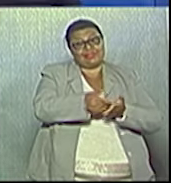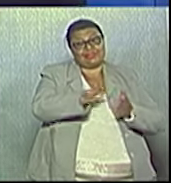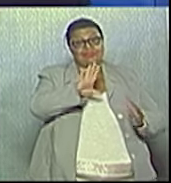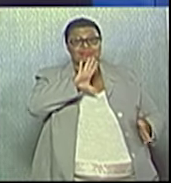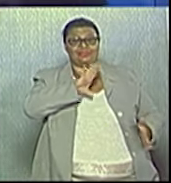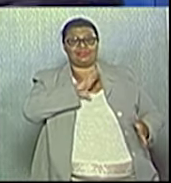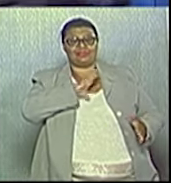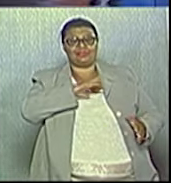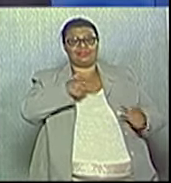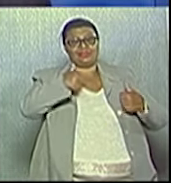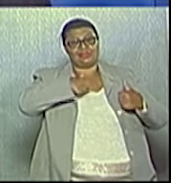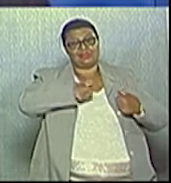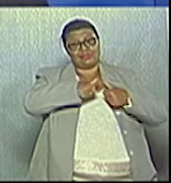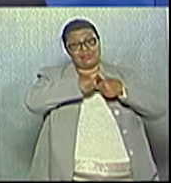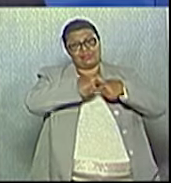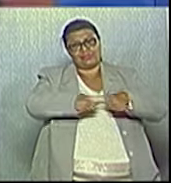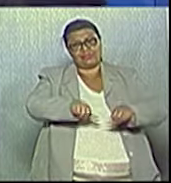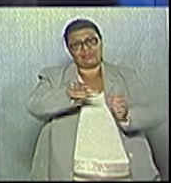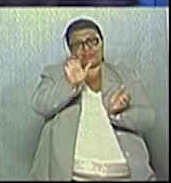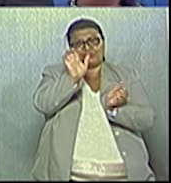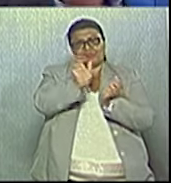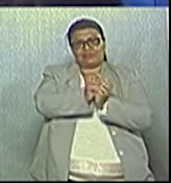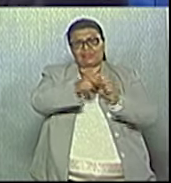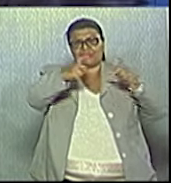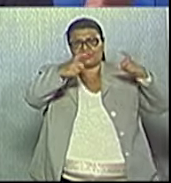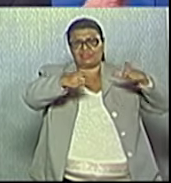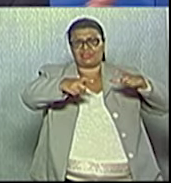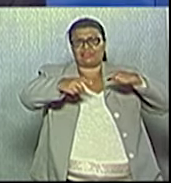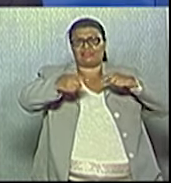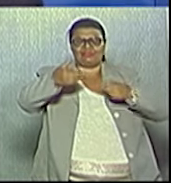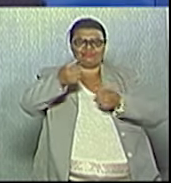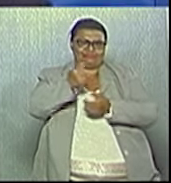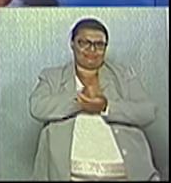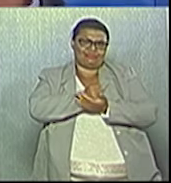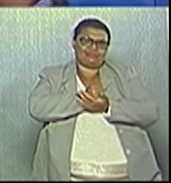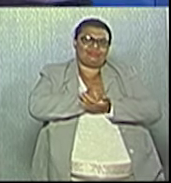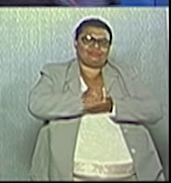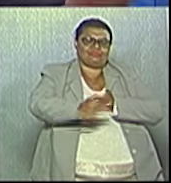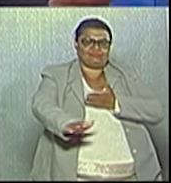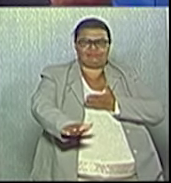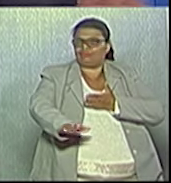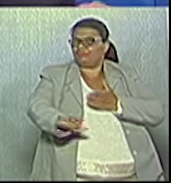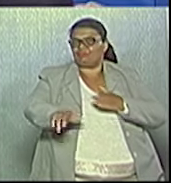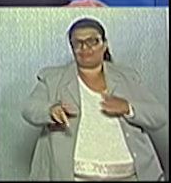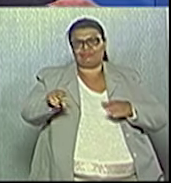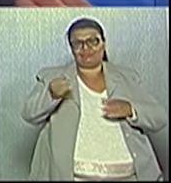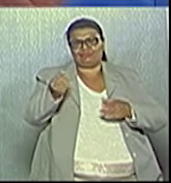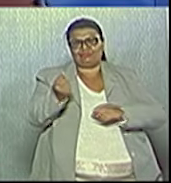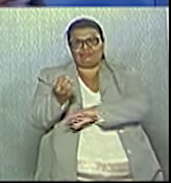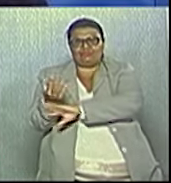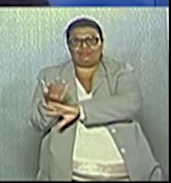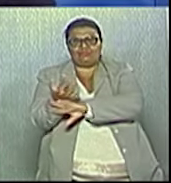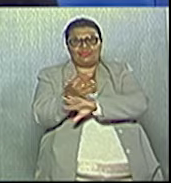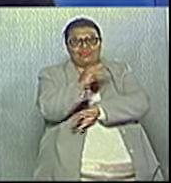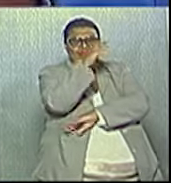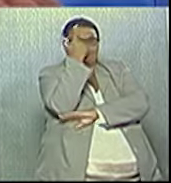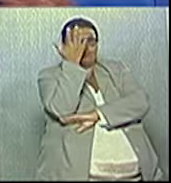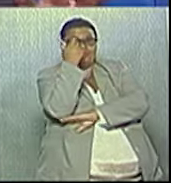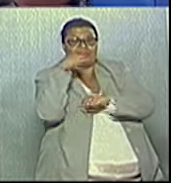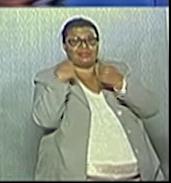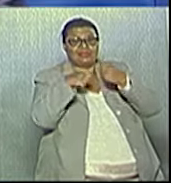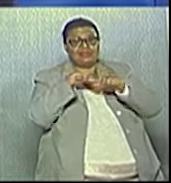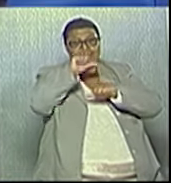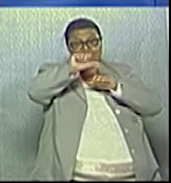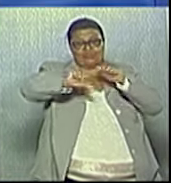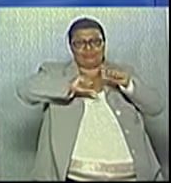Nós temos um estádio municipal que está largado, abandonado. Virou-se um matagal. Nós temos que reaproveitar